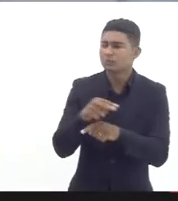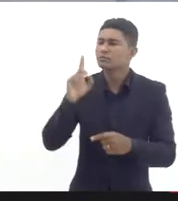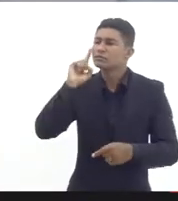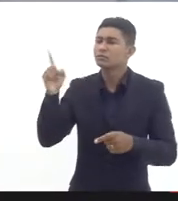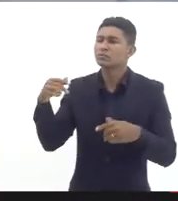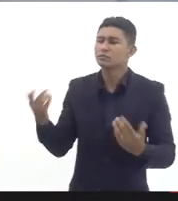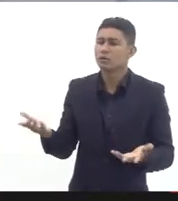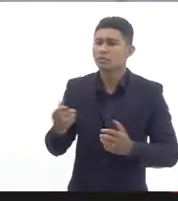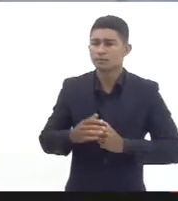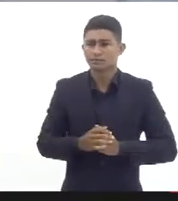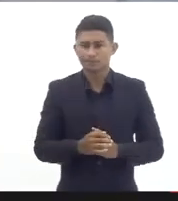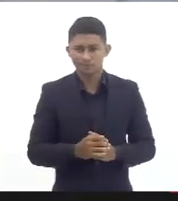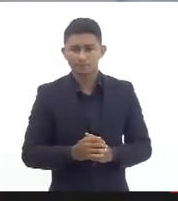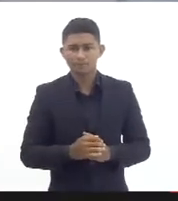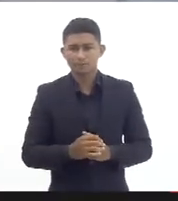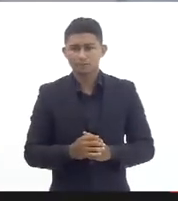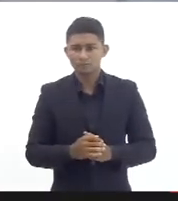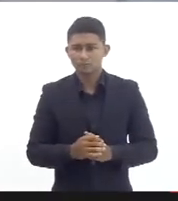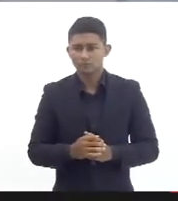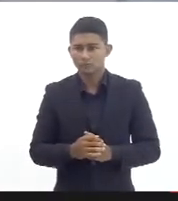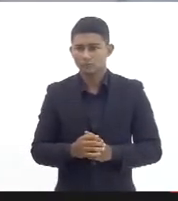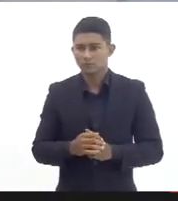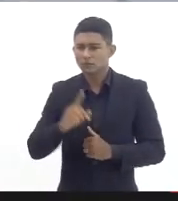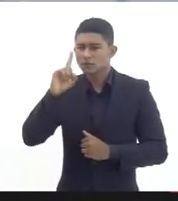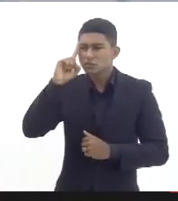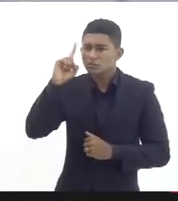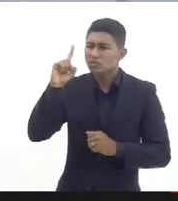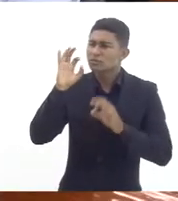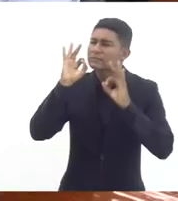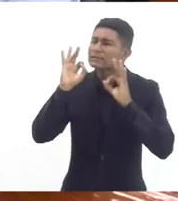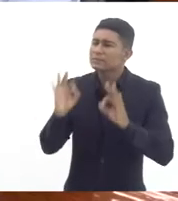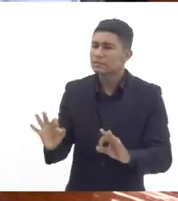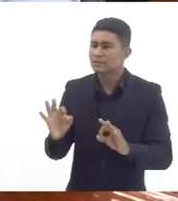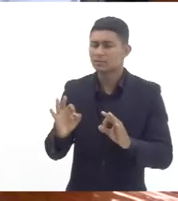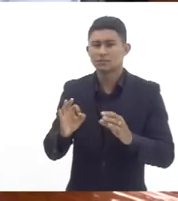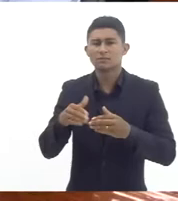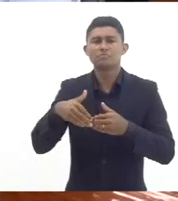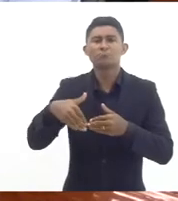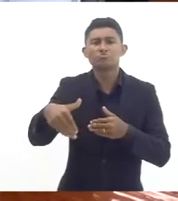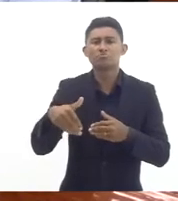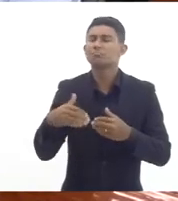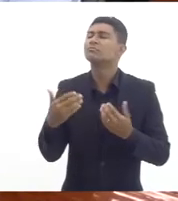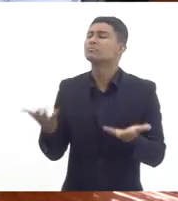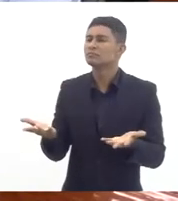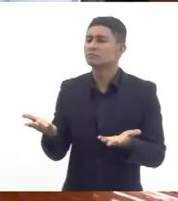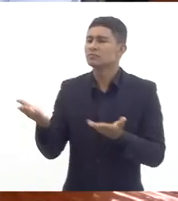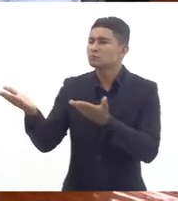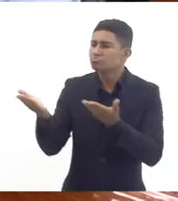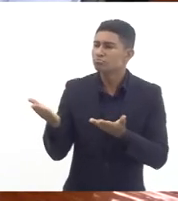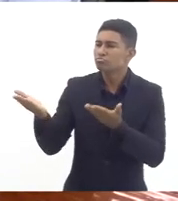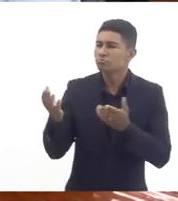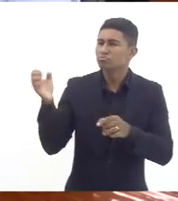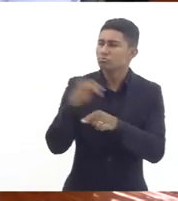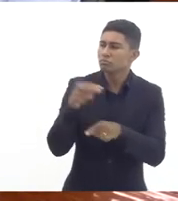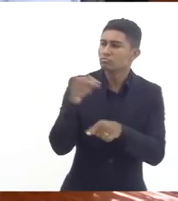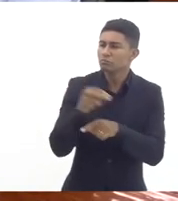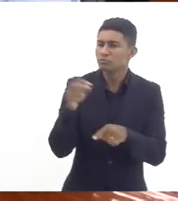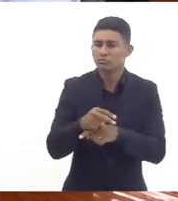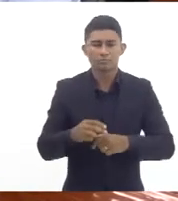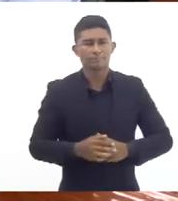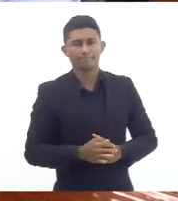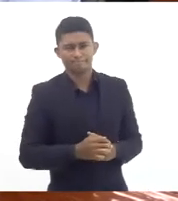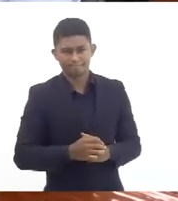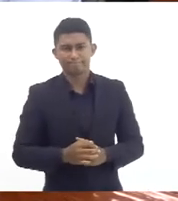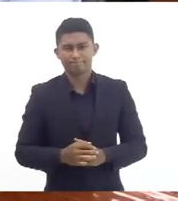números subsecretário números e cronograma tem uma projeção de números e cronograma para a convocação o cronograma